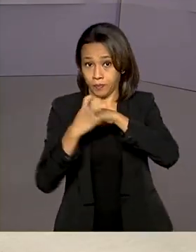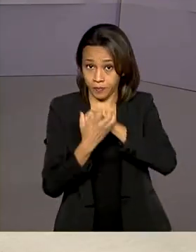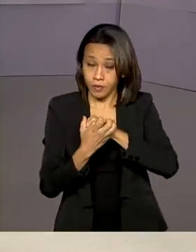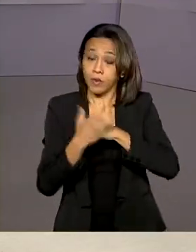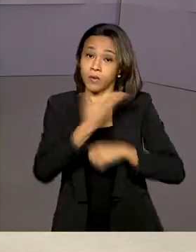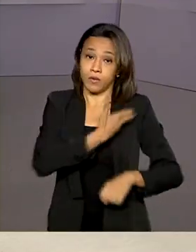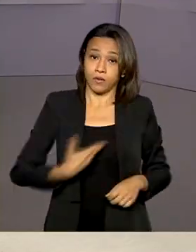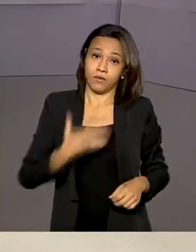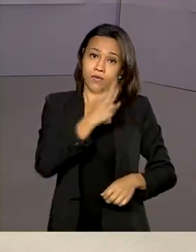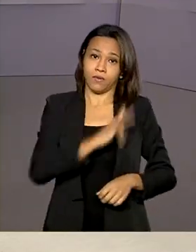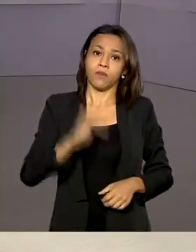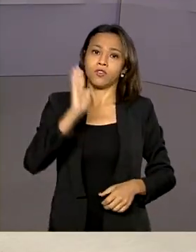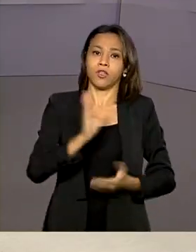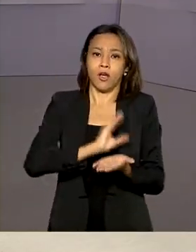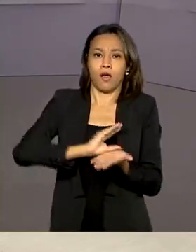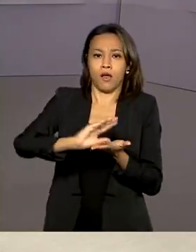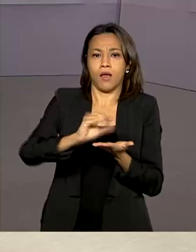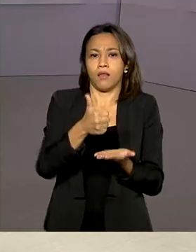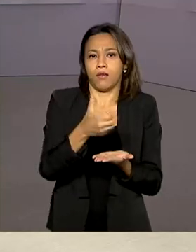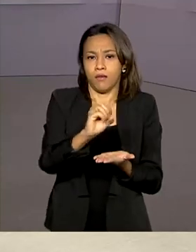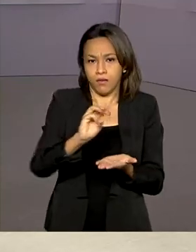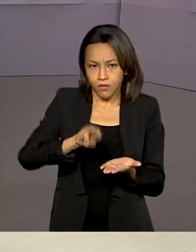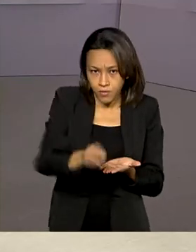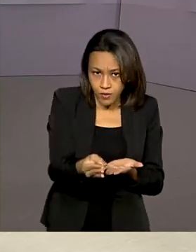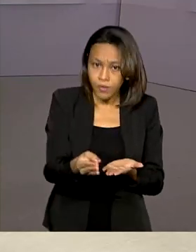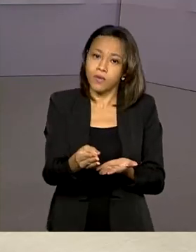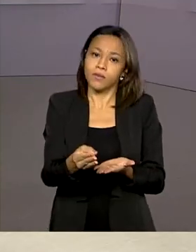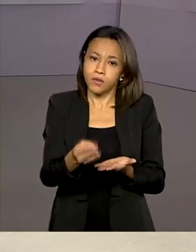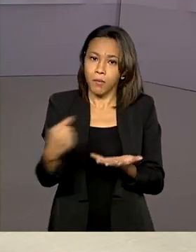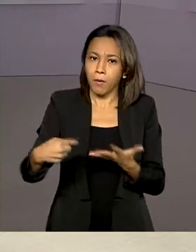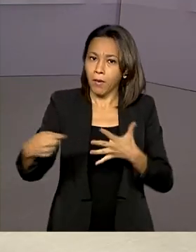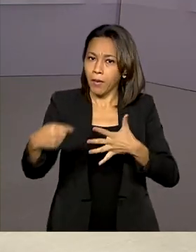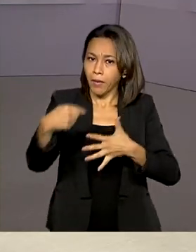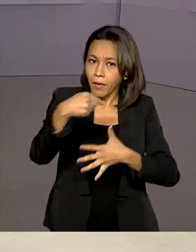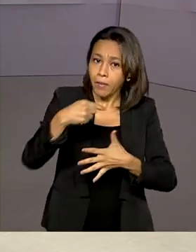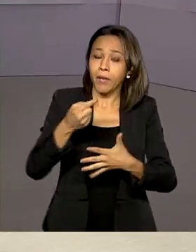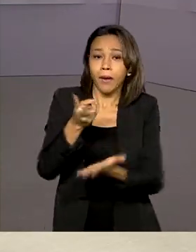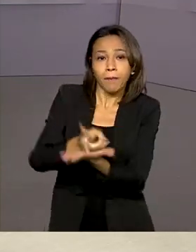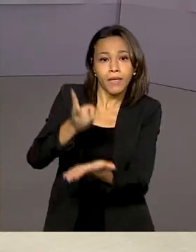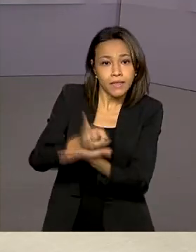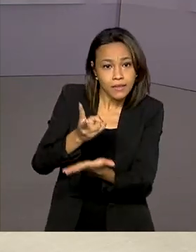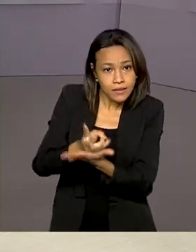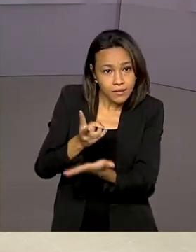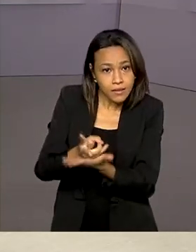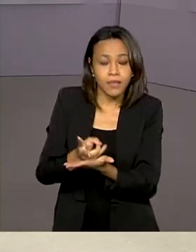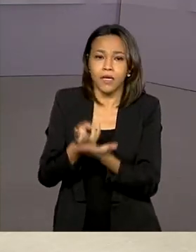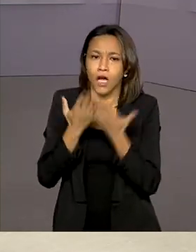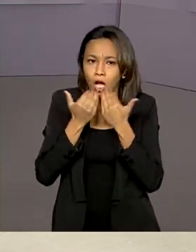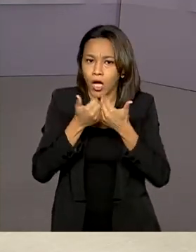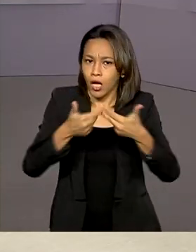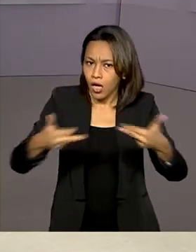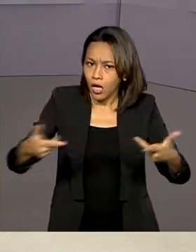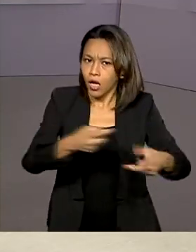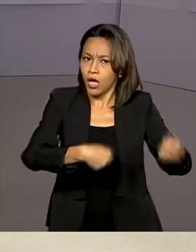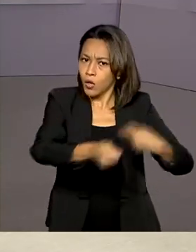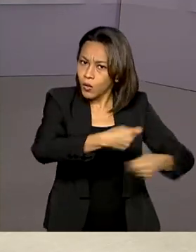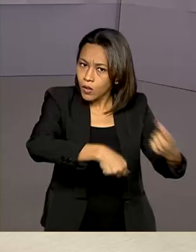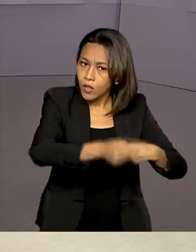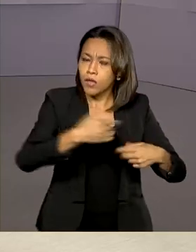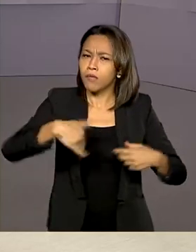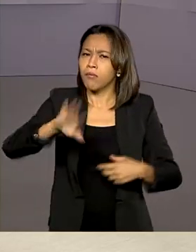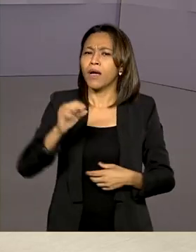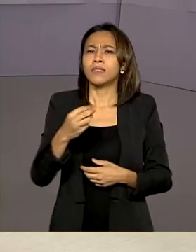investiu mais de R$ milhões em ações para garantir sustentabilidade alimentar e econômica em mais de 300